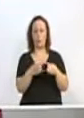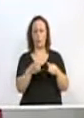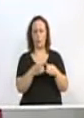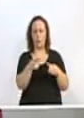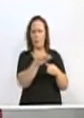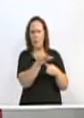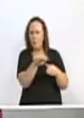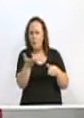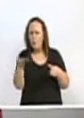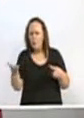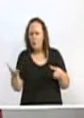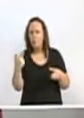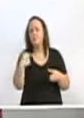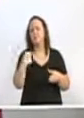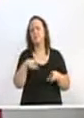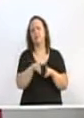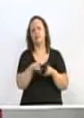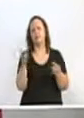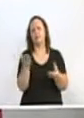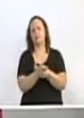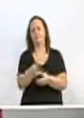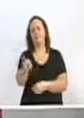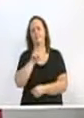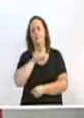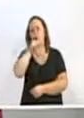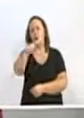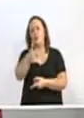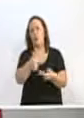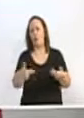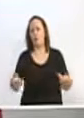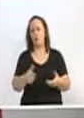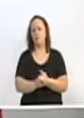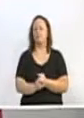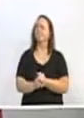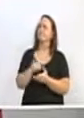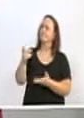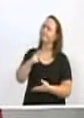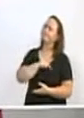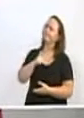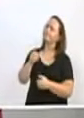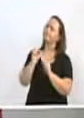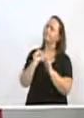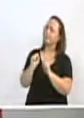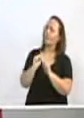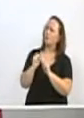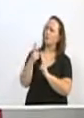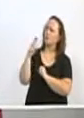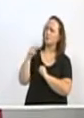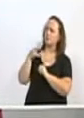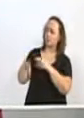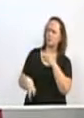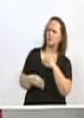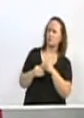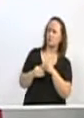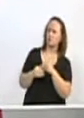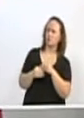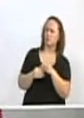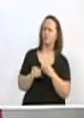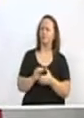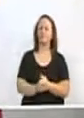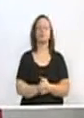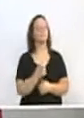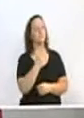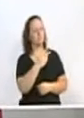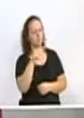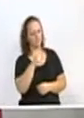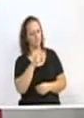ainda precisam responder a outras coisas. Presidente, Vossa Excelência poderia me conceder dois minutos para eu poder concluir? Mais dois